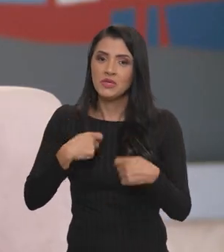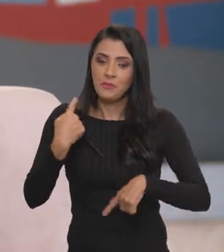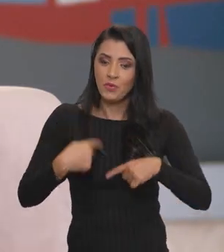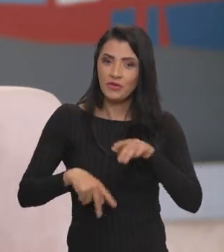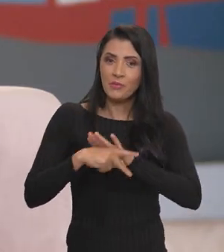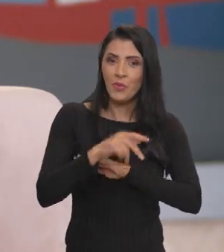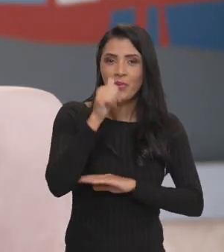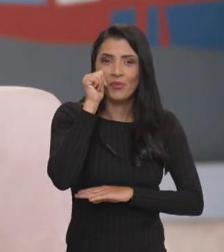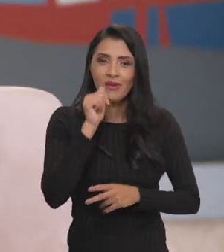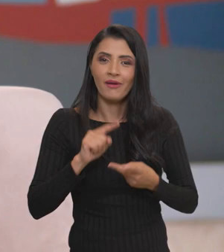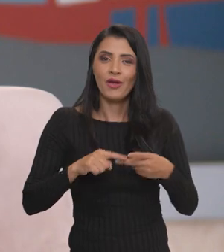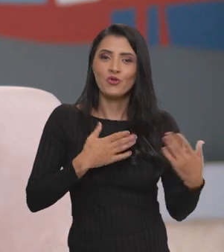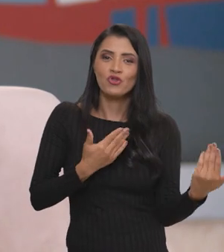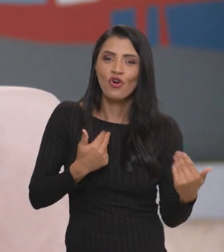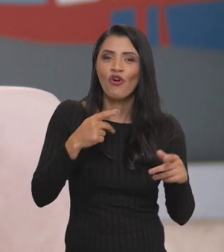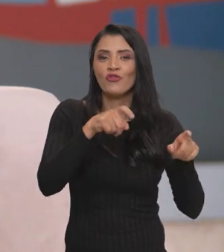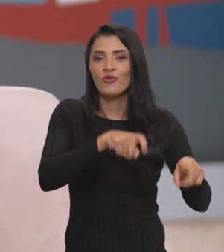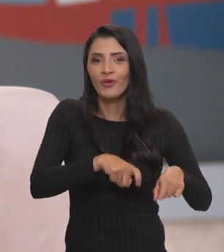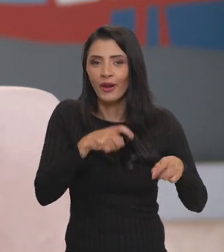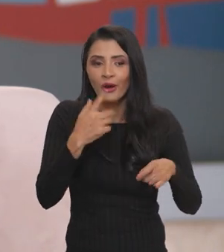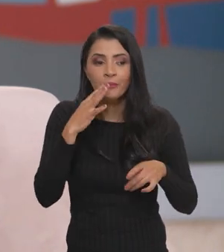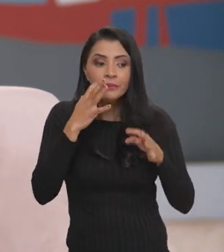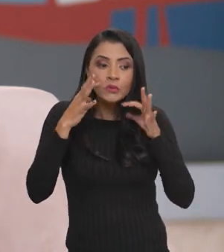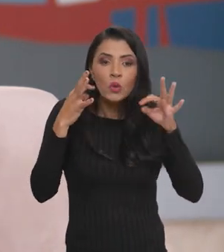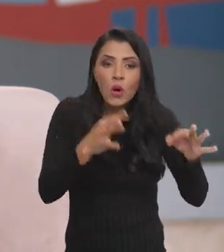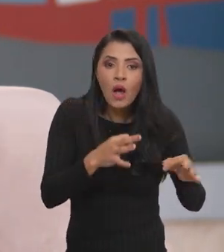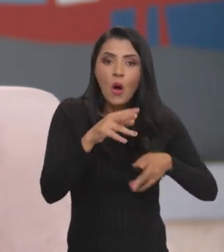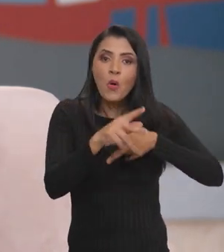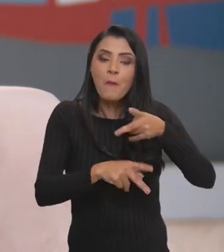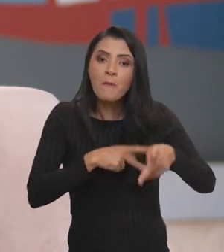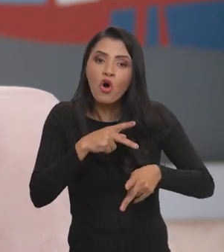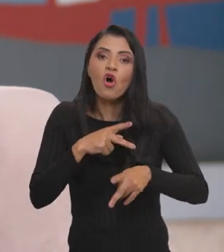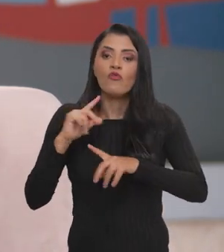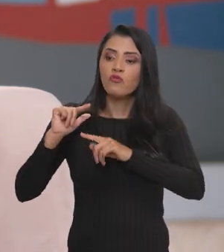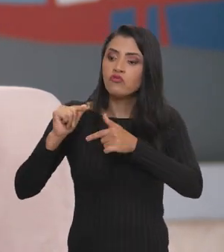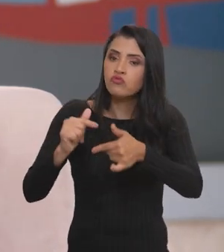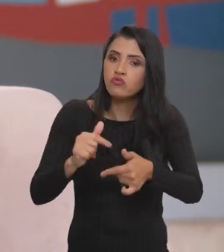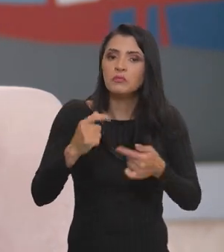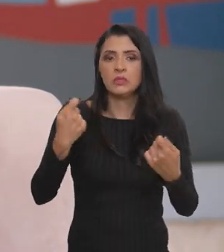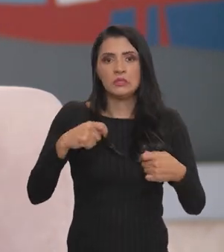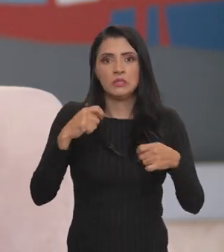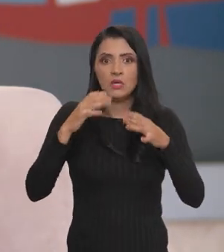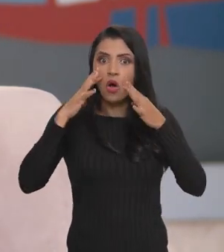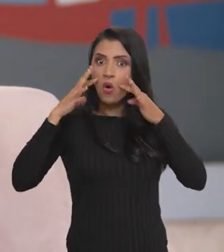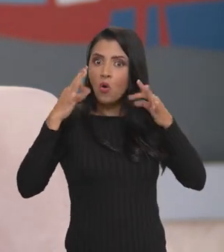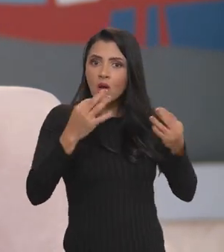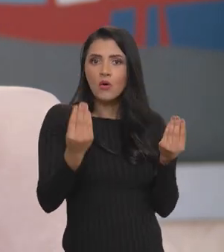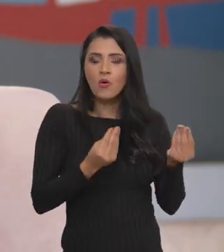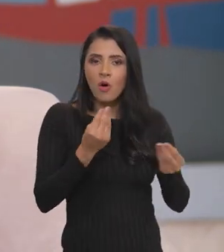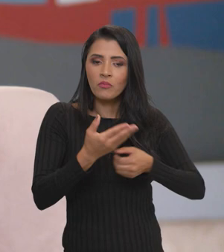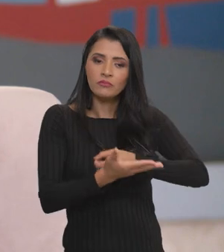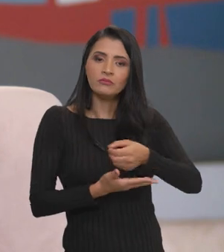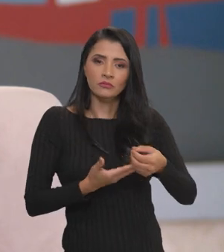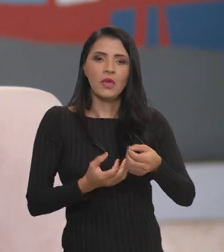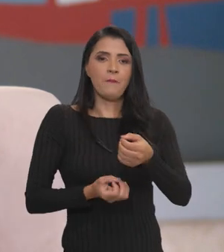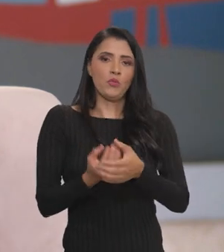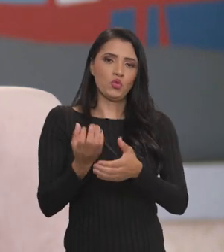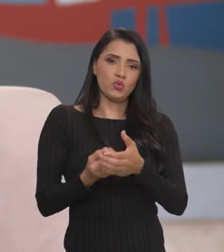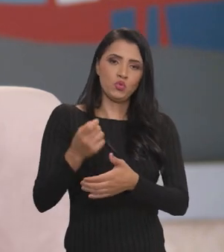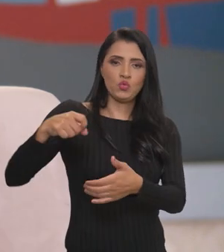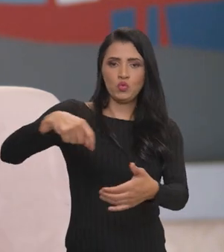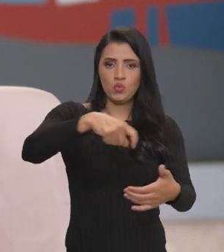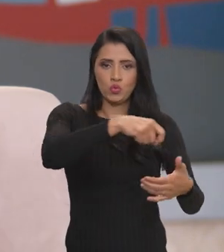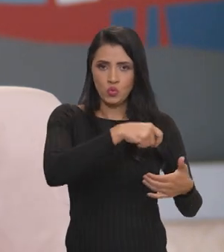mulheres rurais, a gente precisa ter um olhar específico para a juventude rural, a gente precisa olhar para os povos e comunidades tradicionais, esse olhar a partir da